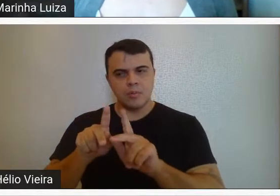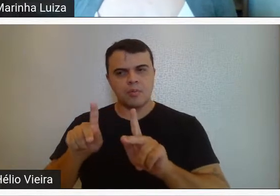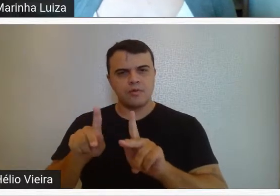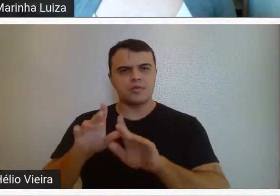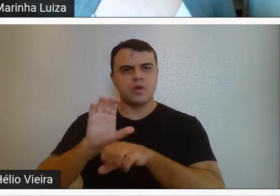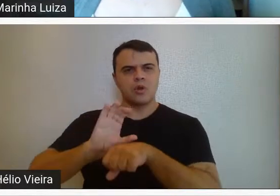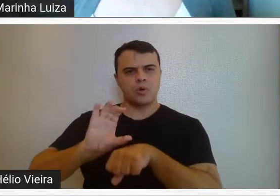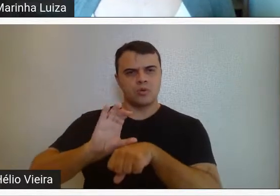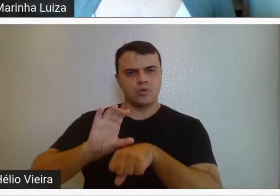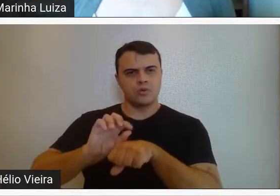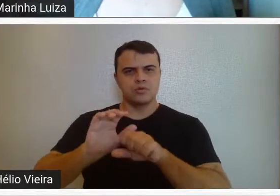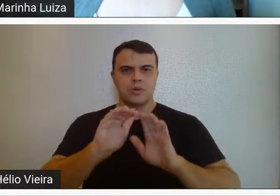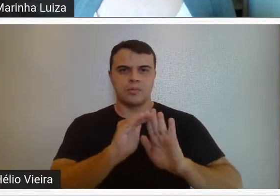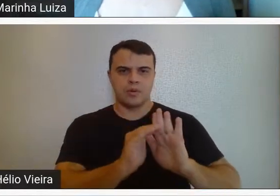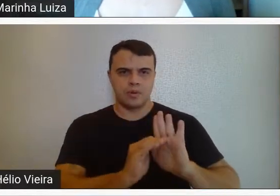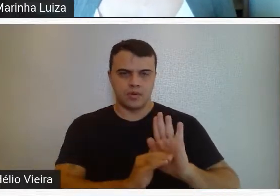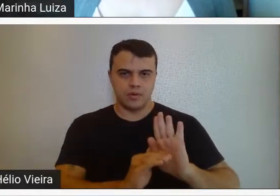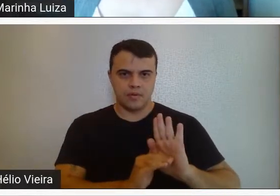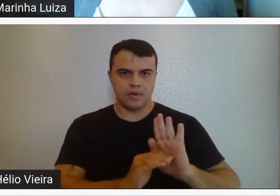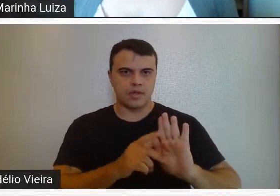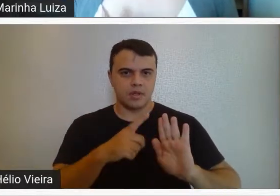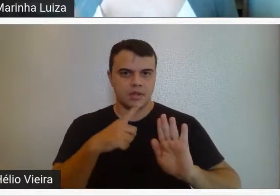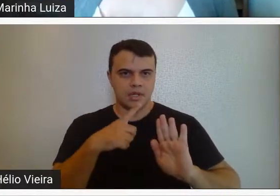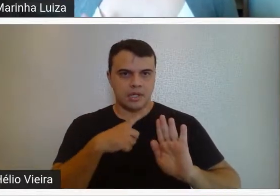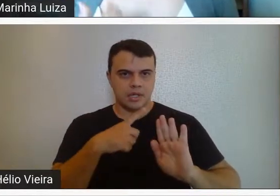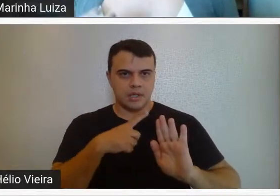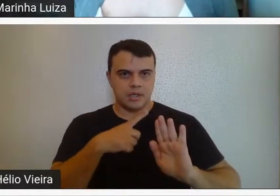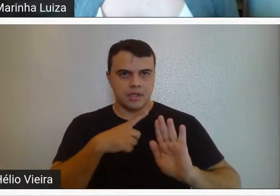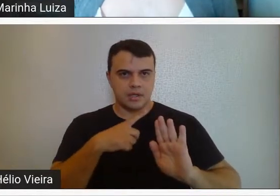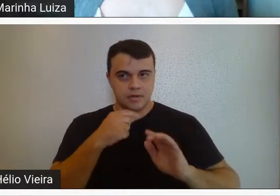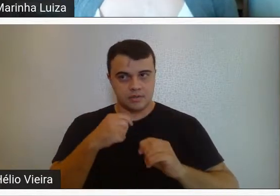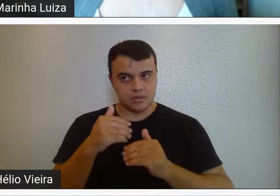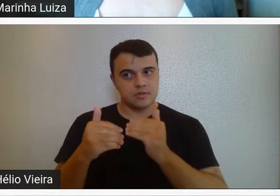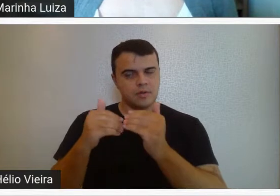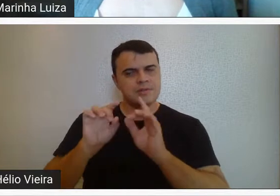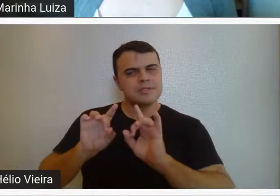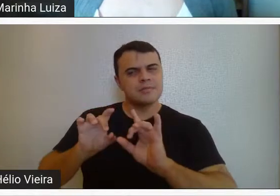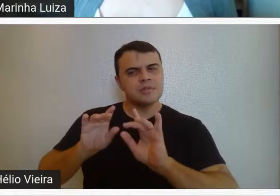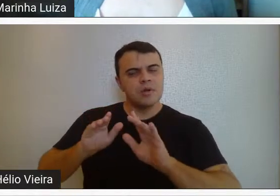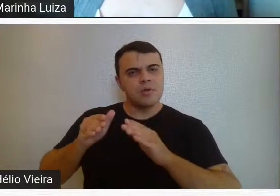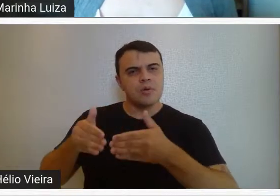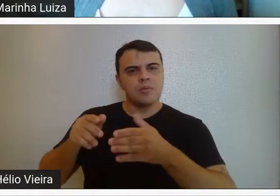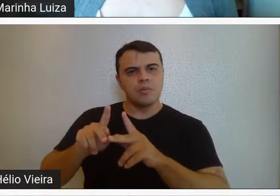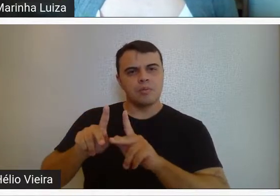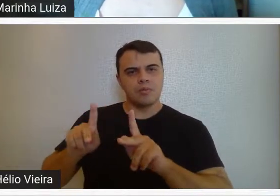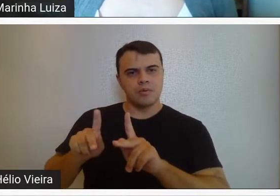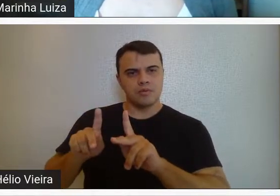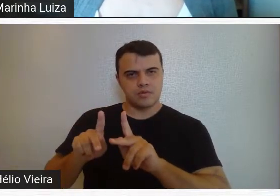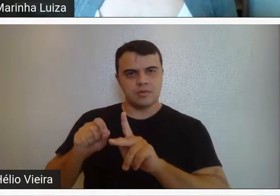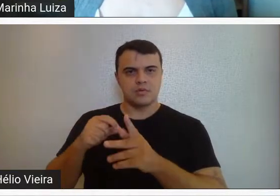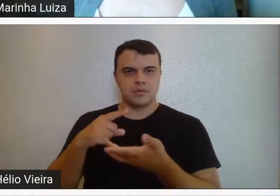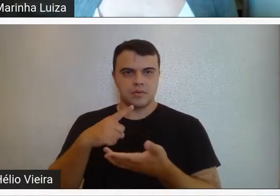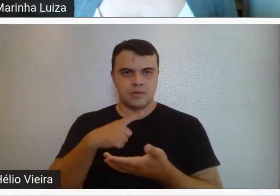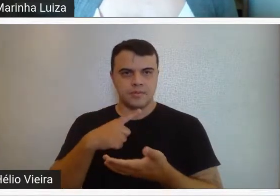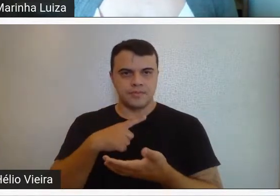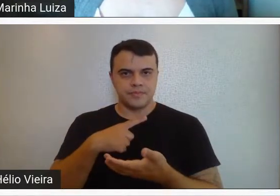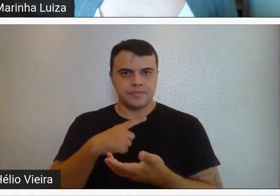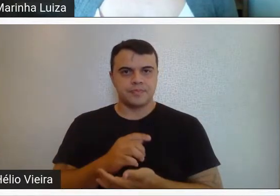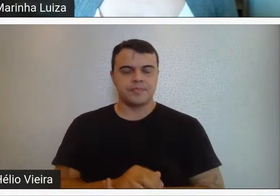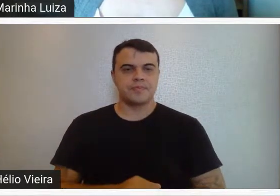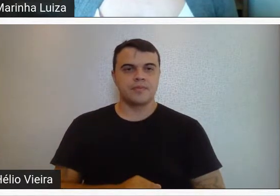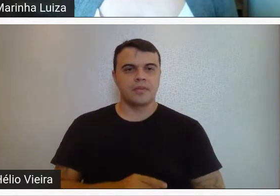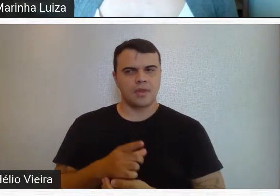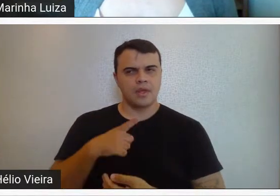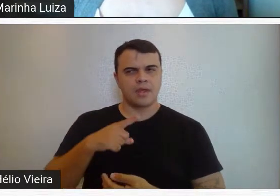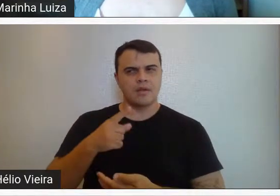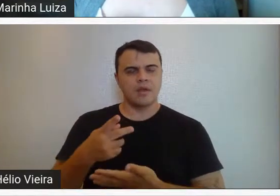é o curso que o nosso programa educativo desenvolve especialmente para o público acadêmico, ele